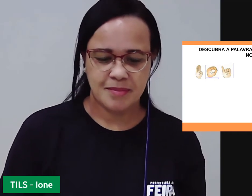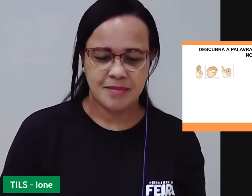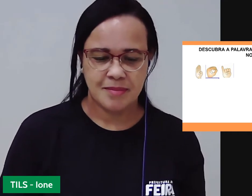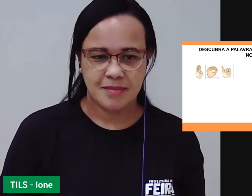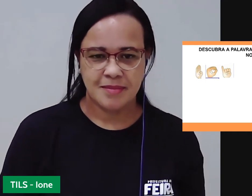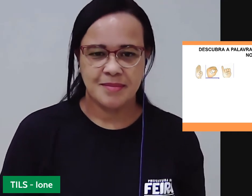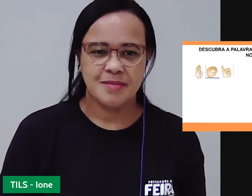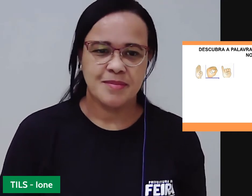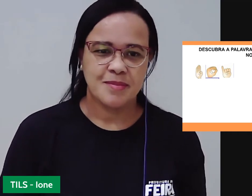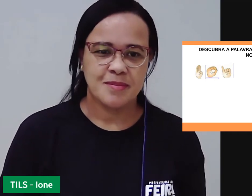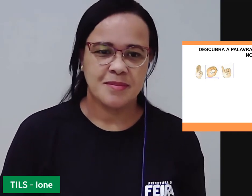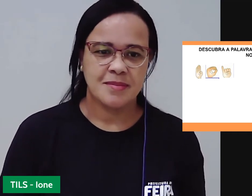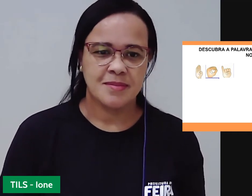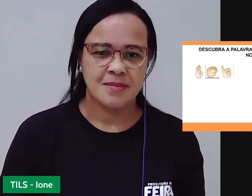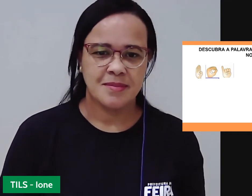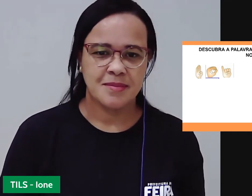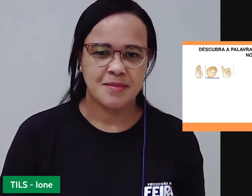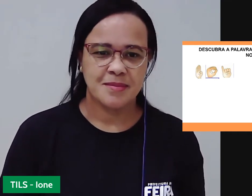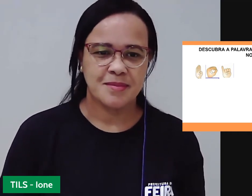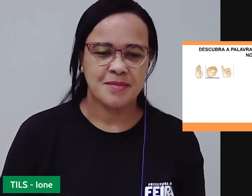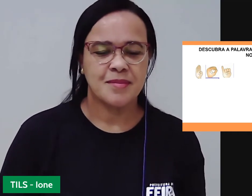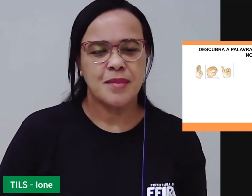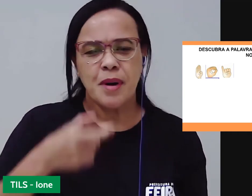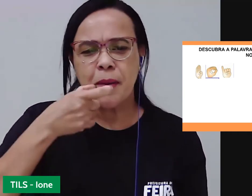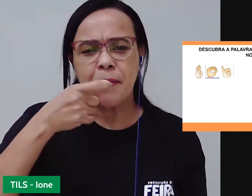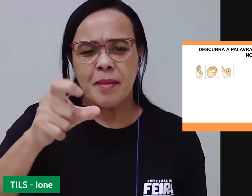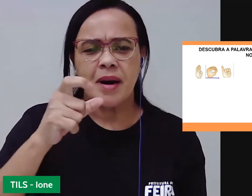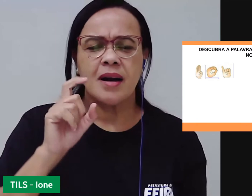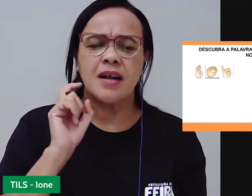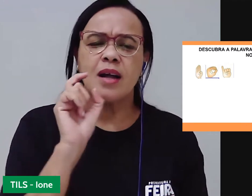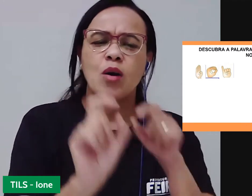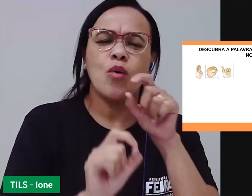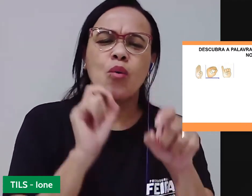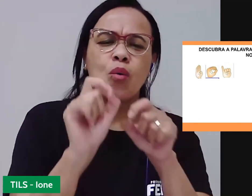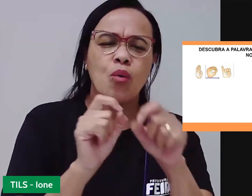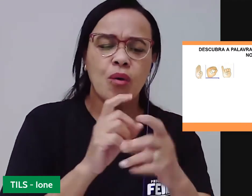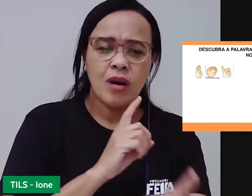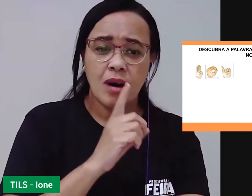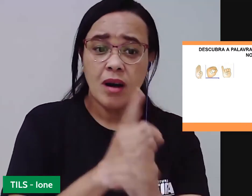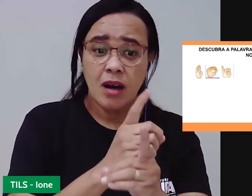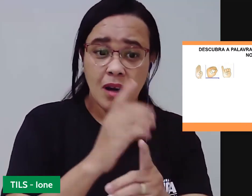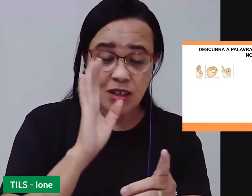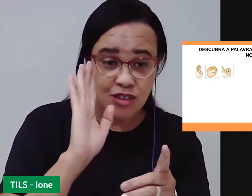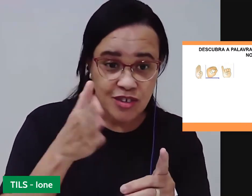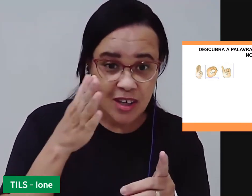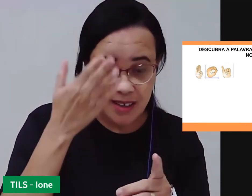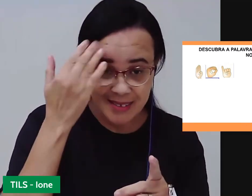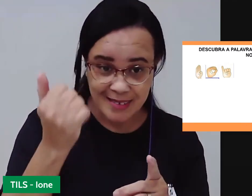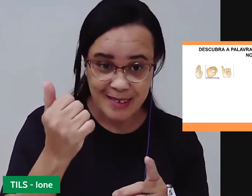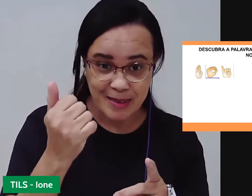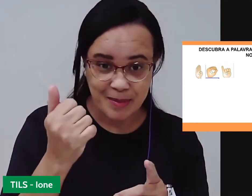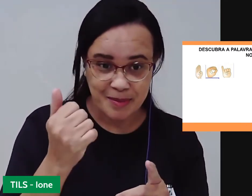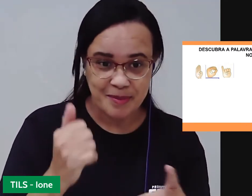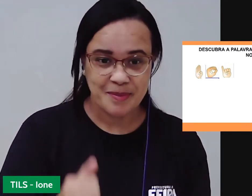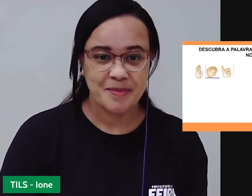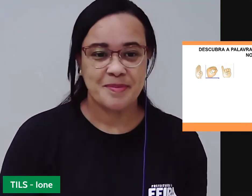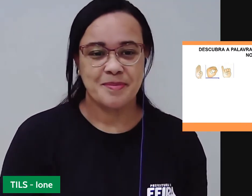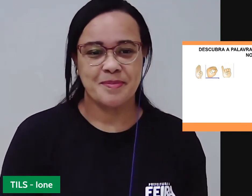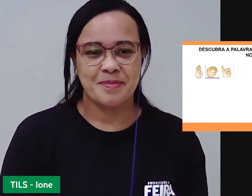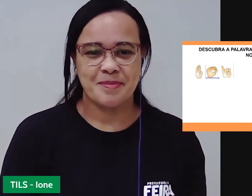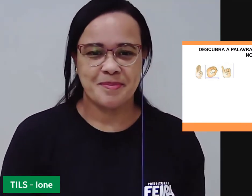E aí, que palavra foi que ela falou? Você já conseguiu descobrir? Pronto.